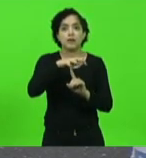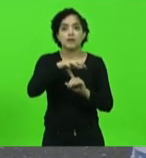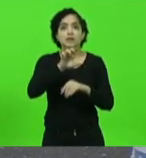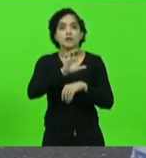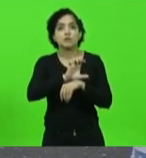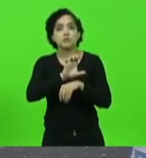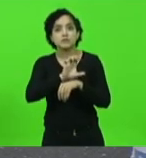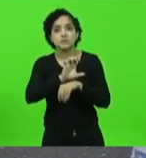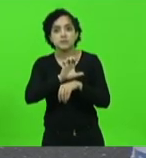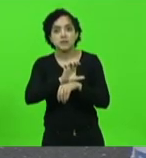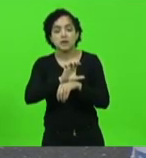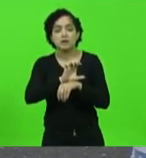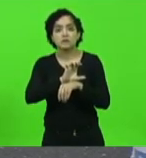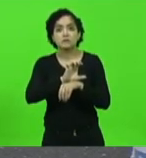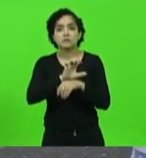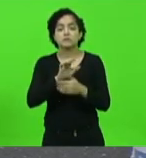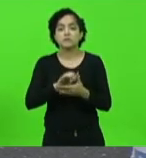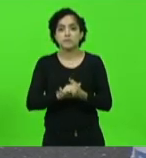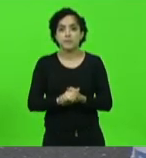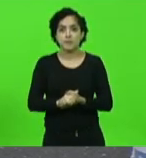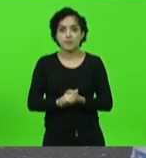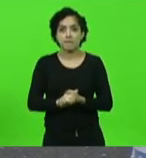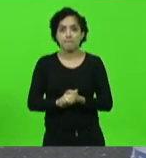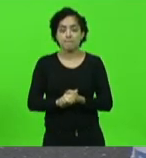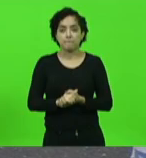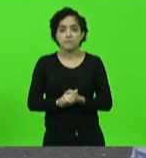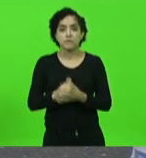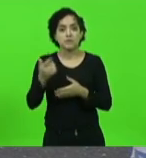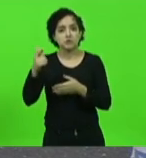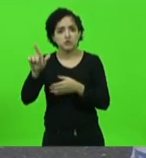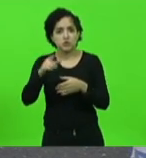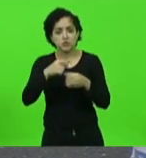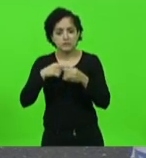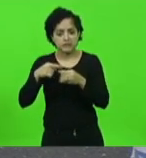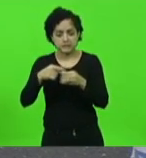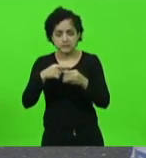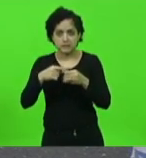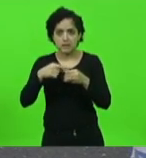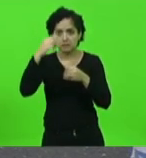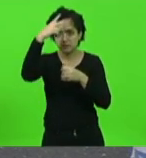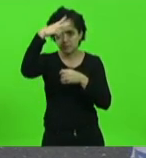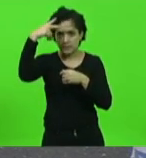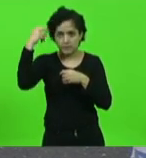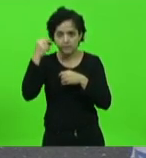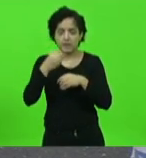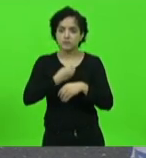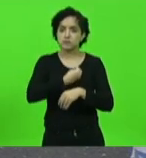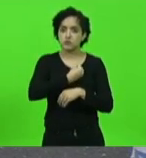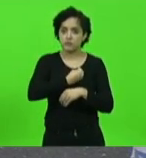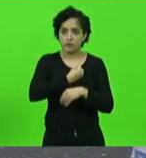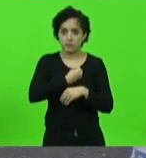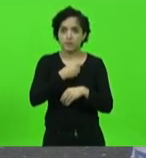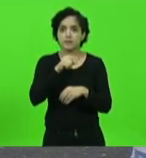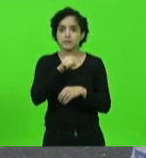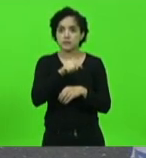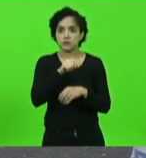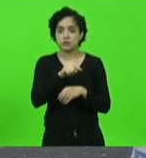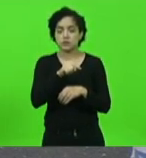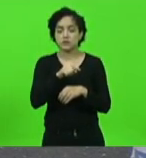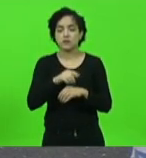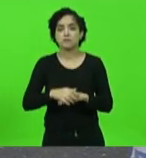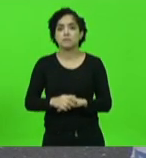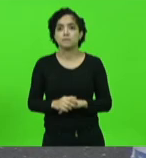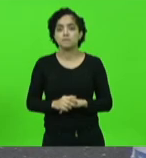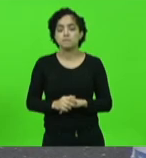município de Dionísio Serqueira além de inúmeros prefeitos do Oeste e Extremo Oeste de Santa